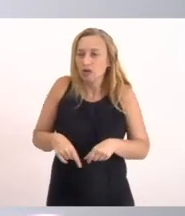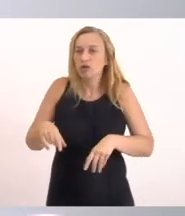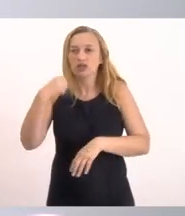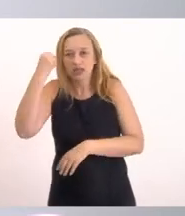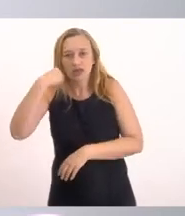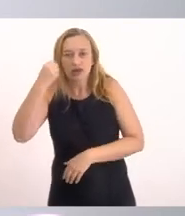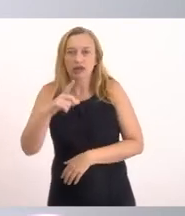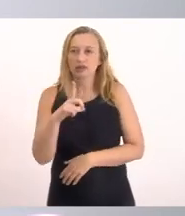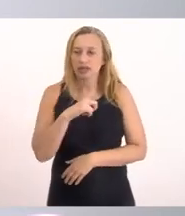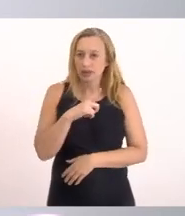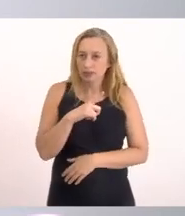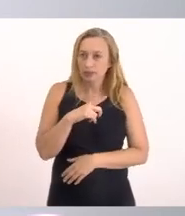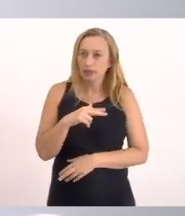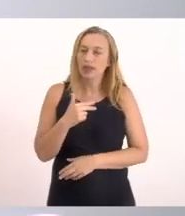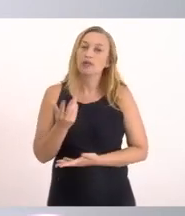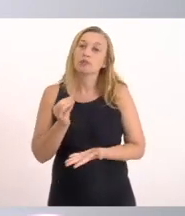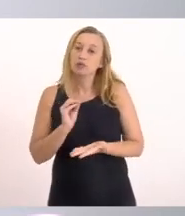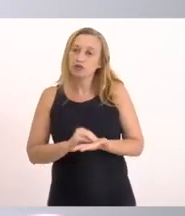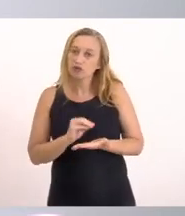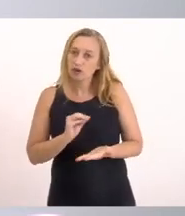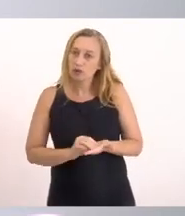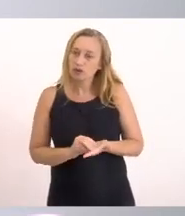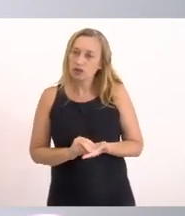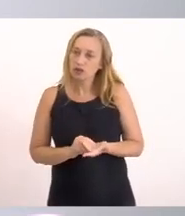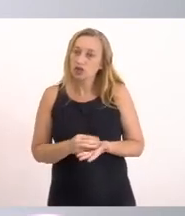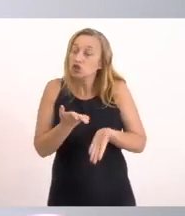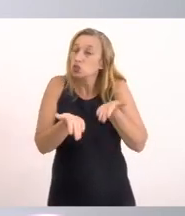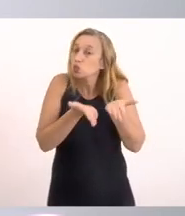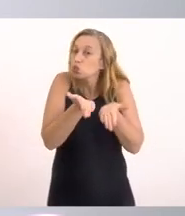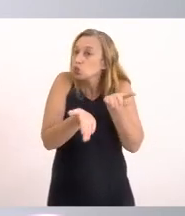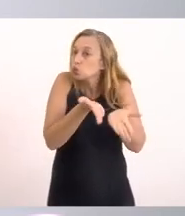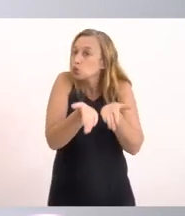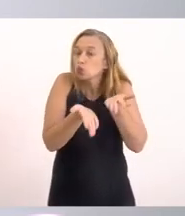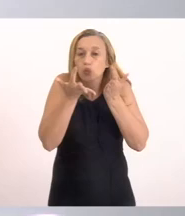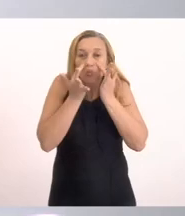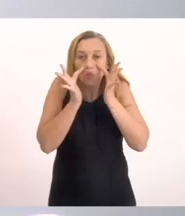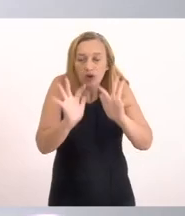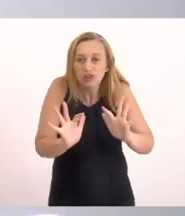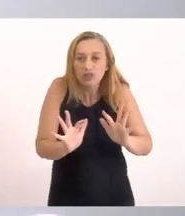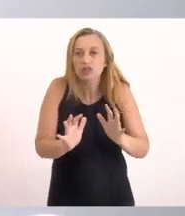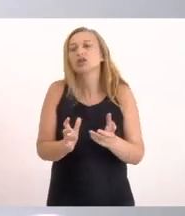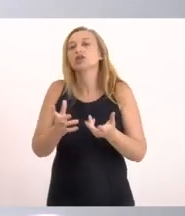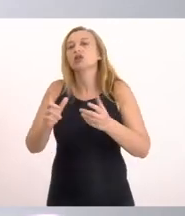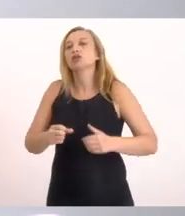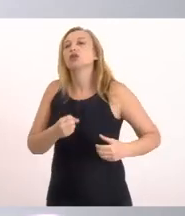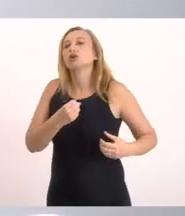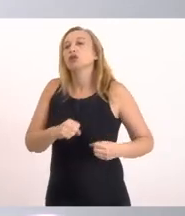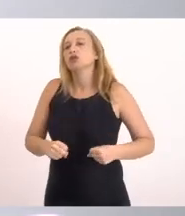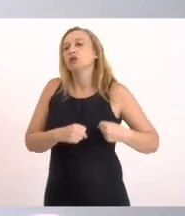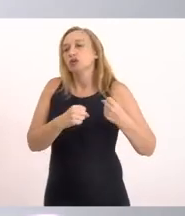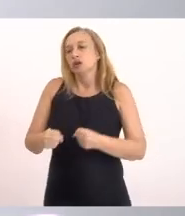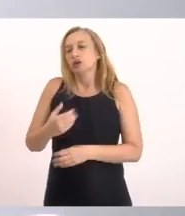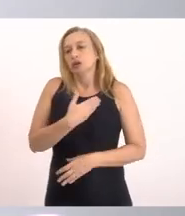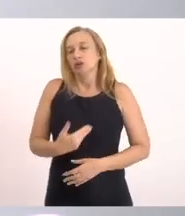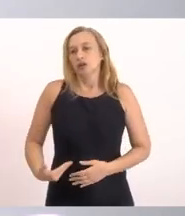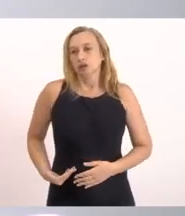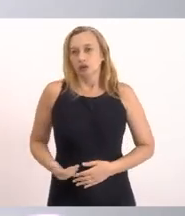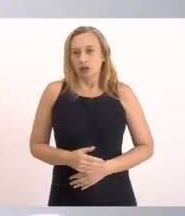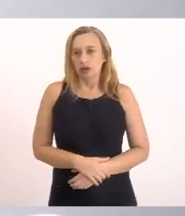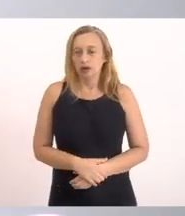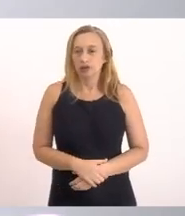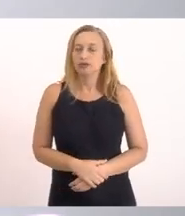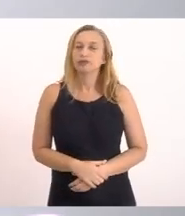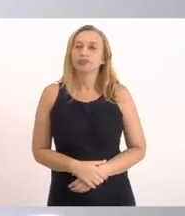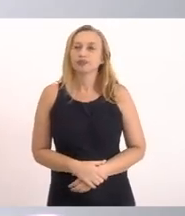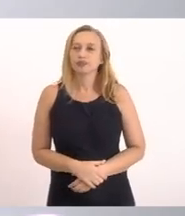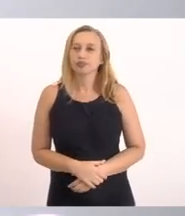Apresenta Por falta De Atenção Do poder público Isso é para deixar bem claro Com